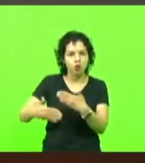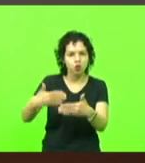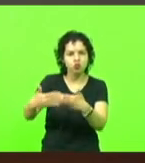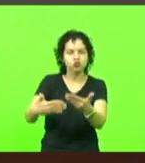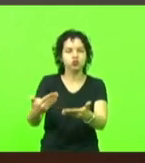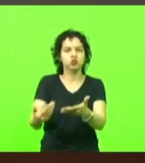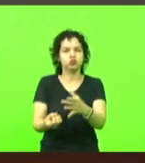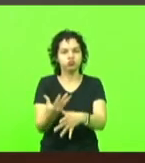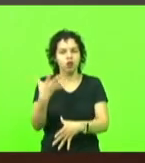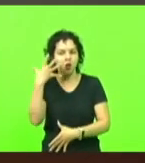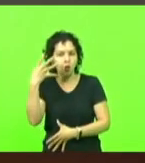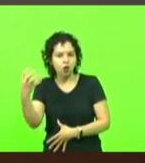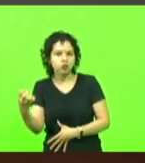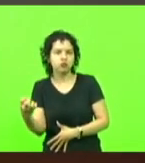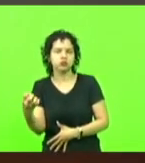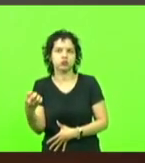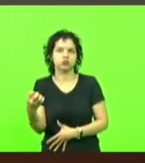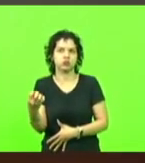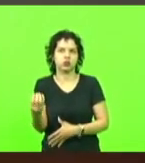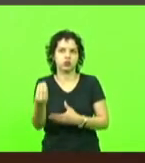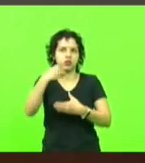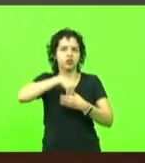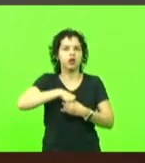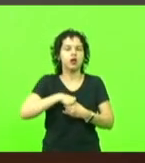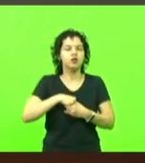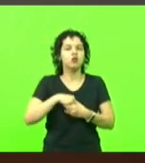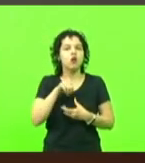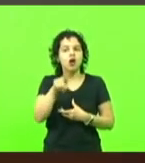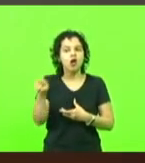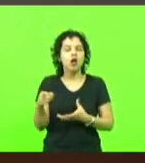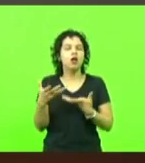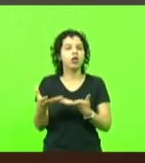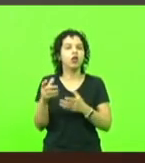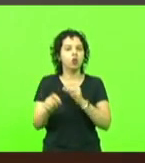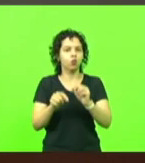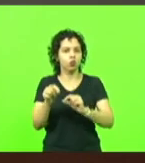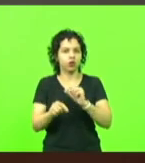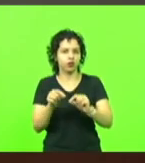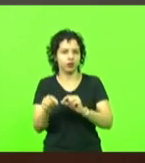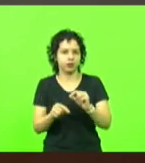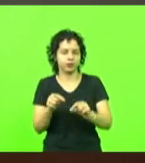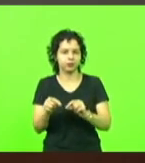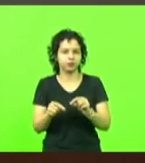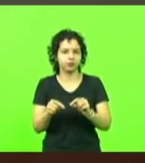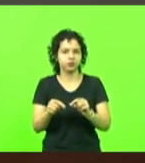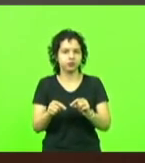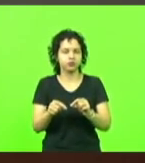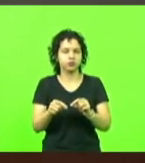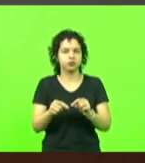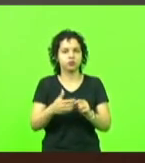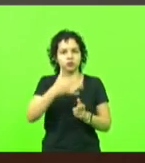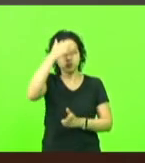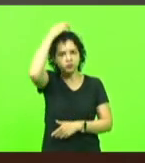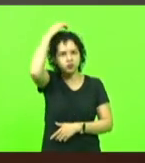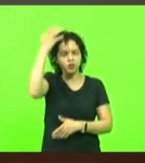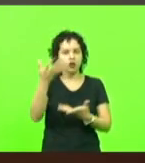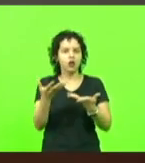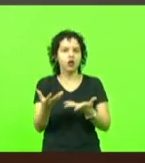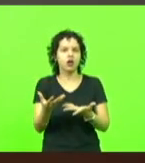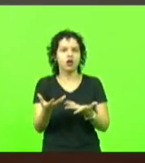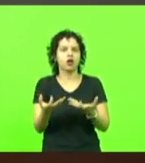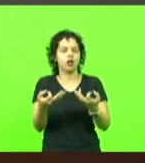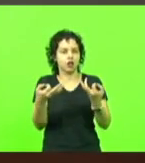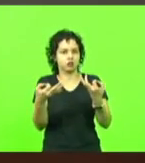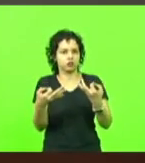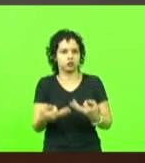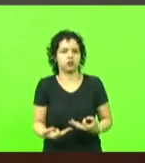que no fundo, no fundo eles querem deputado coronel Mussolini eles querem legalizar a